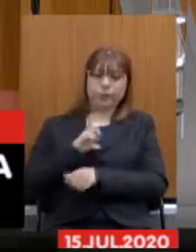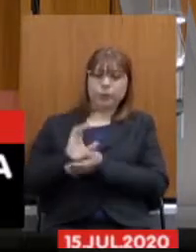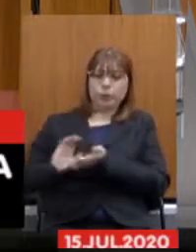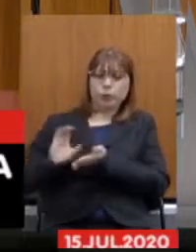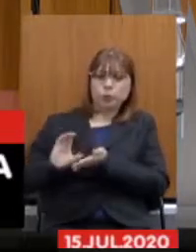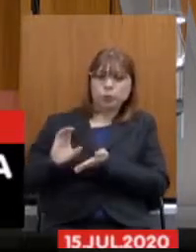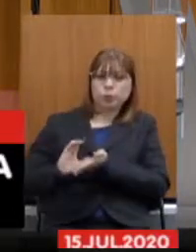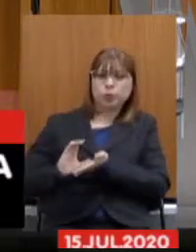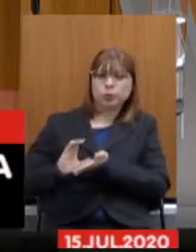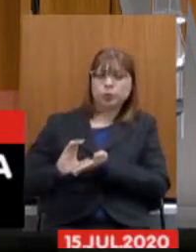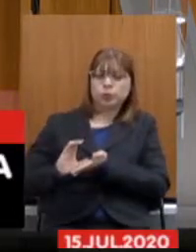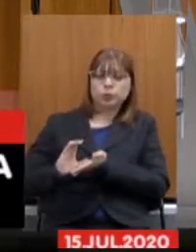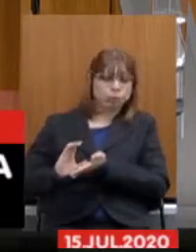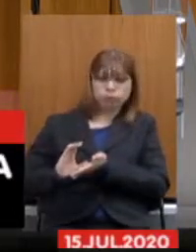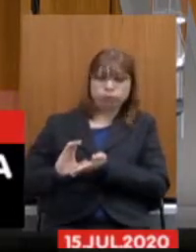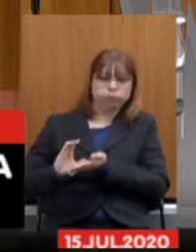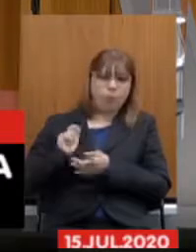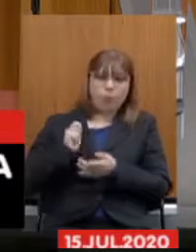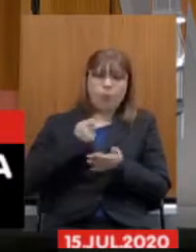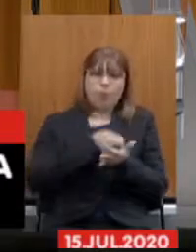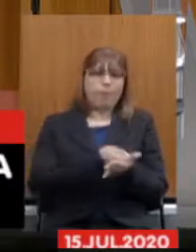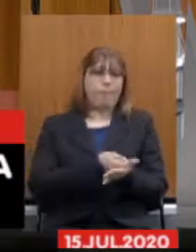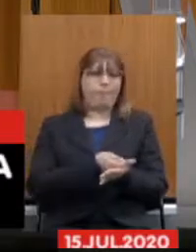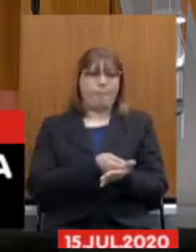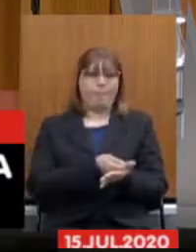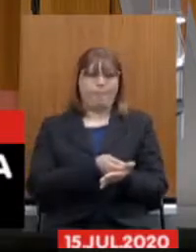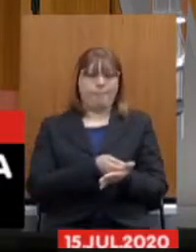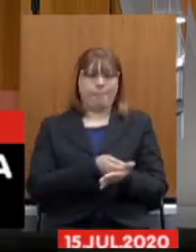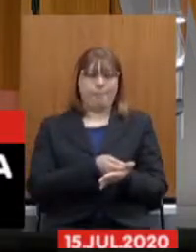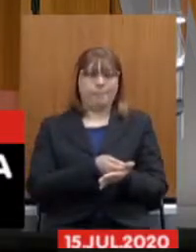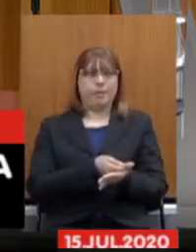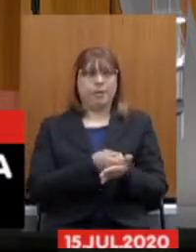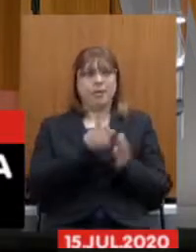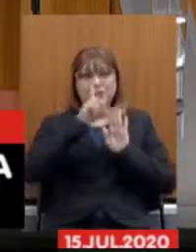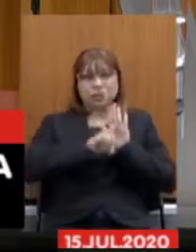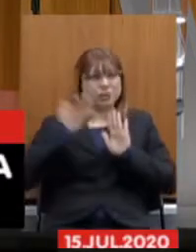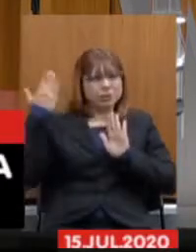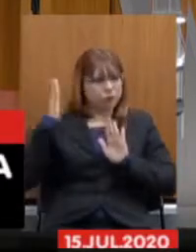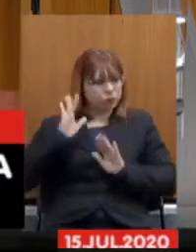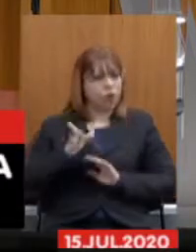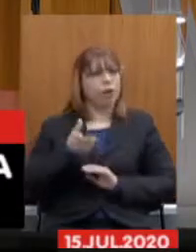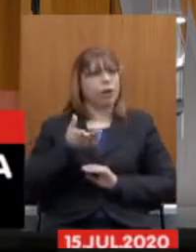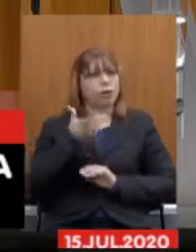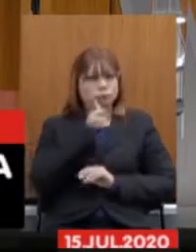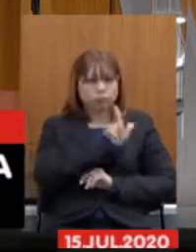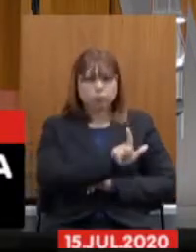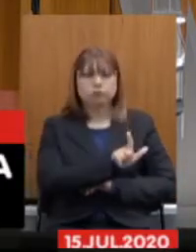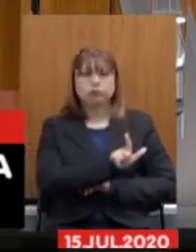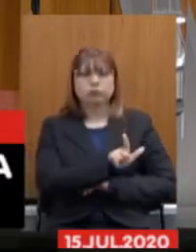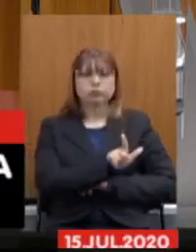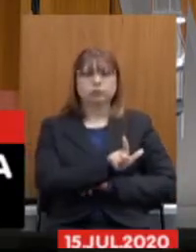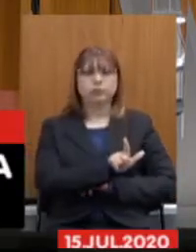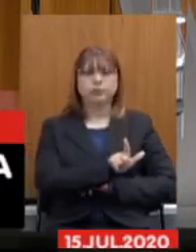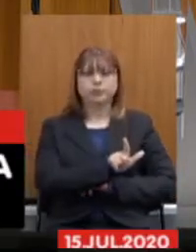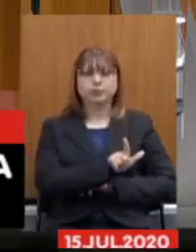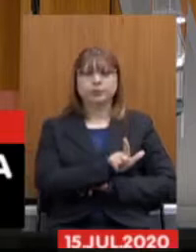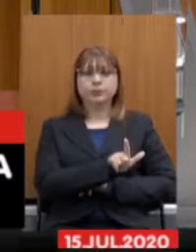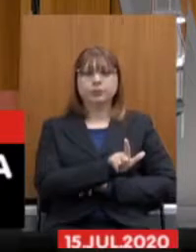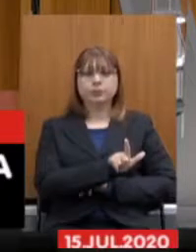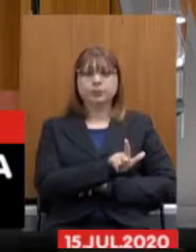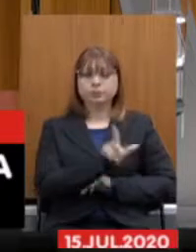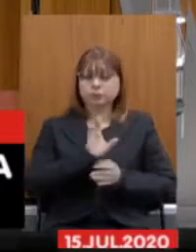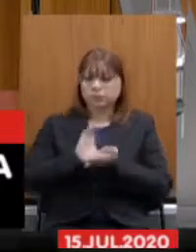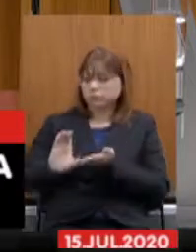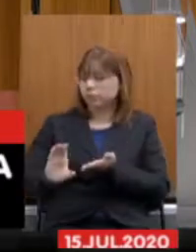remuneratórias direitos já adquiridos eles retém essa